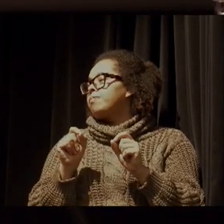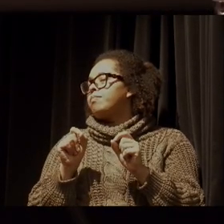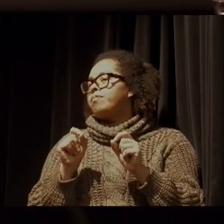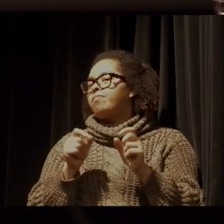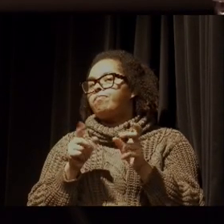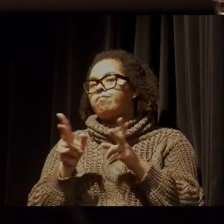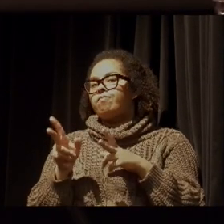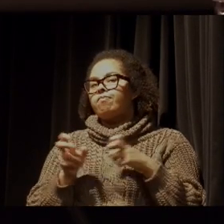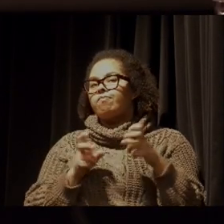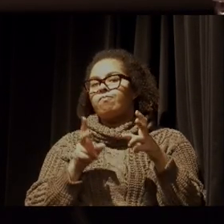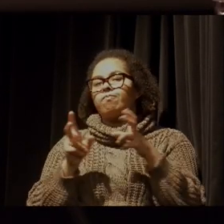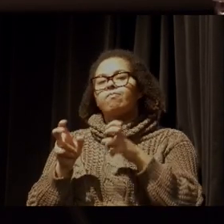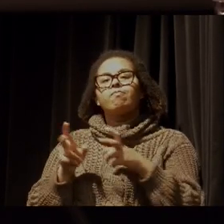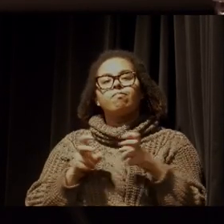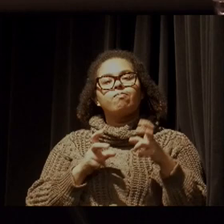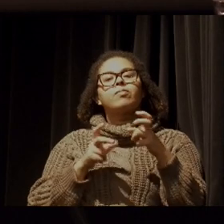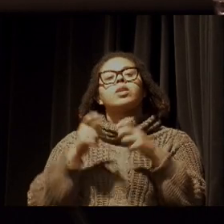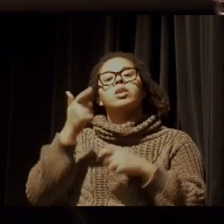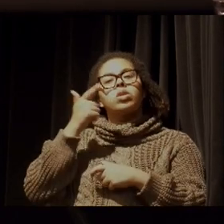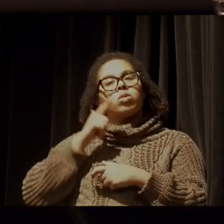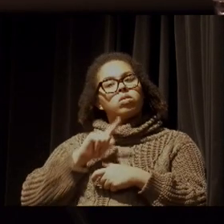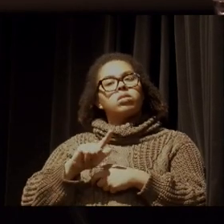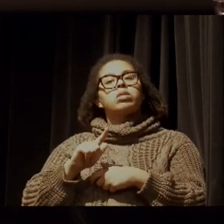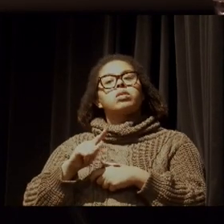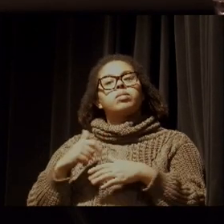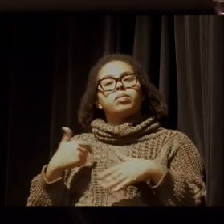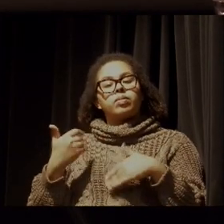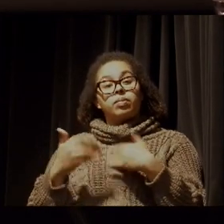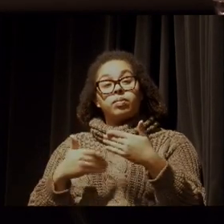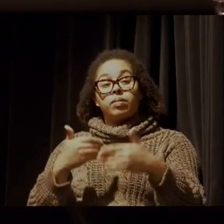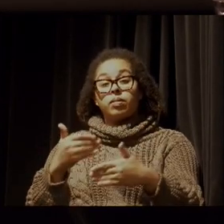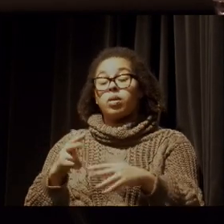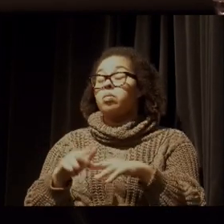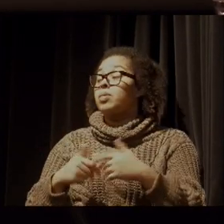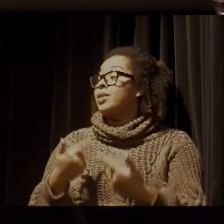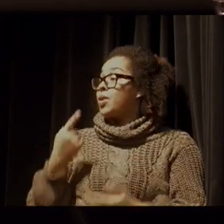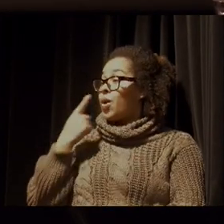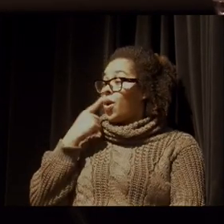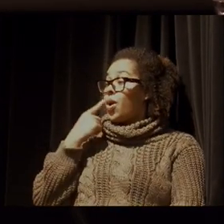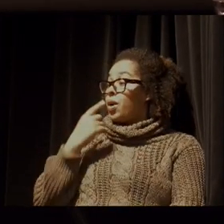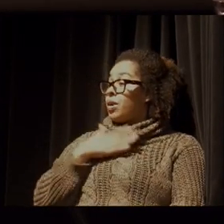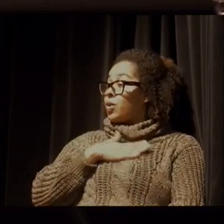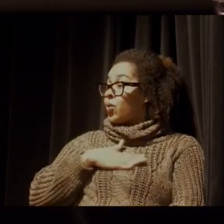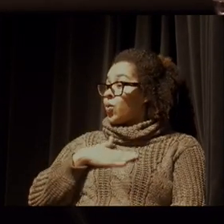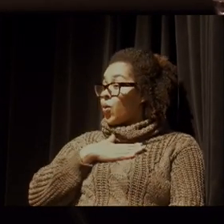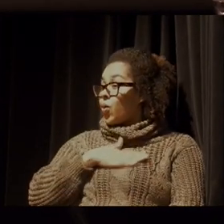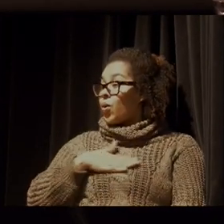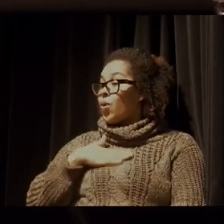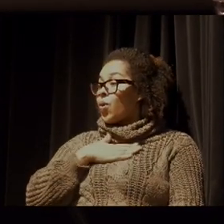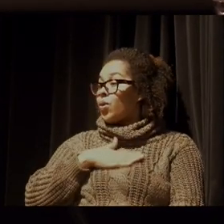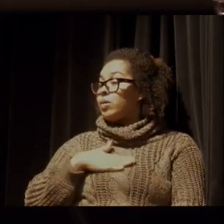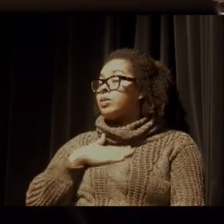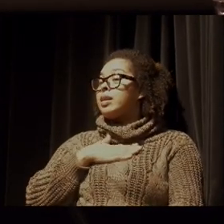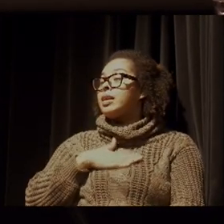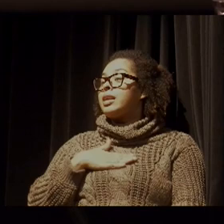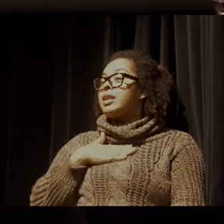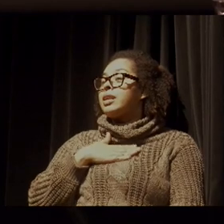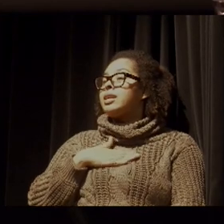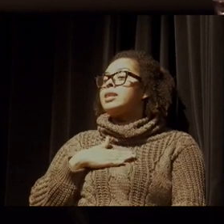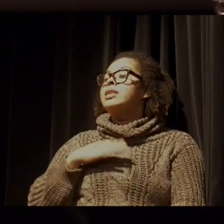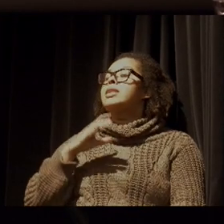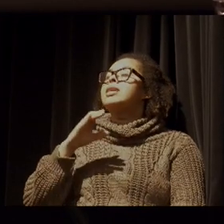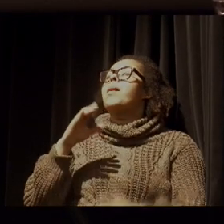enxergar para dar esse passo seguinte. Por isso que eu gosto muito das, eu gosto muito das